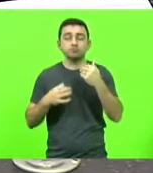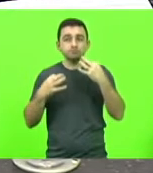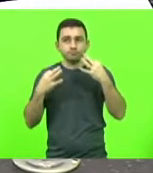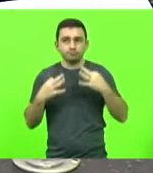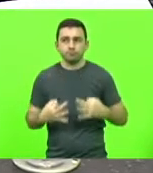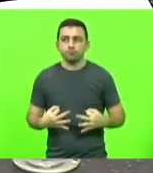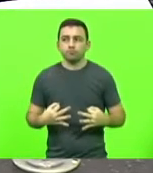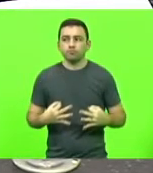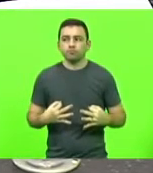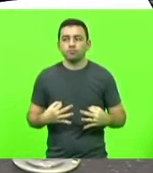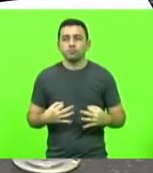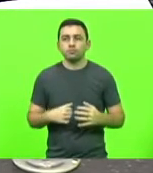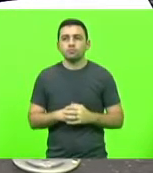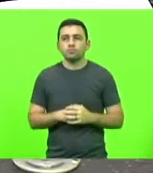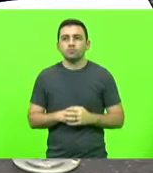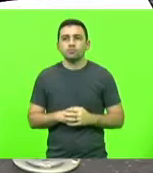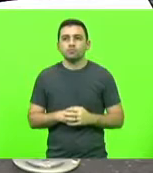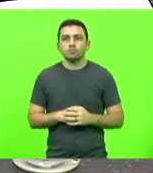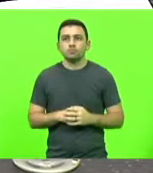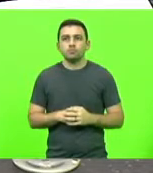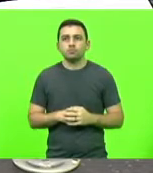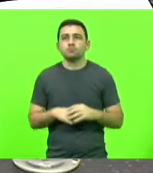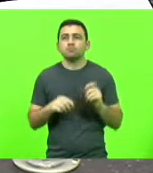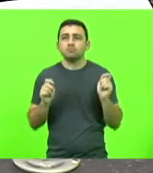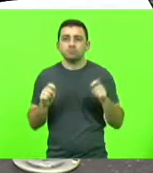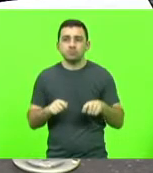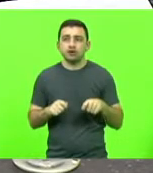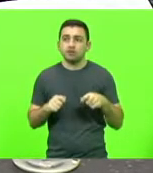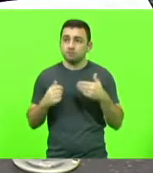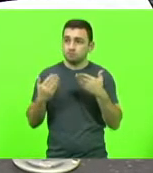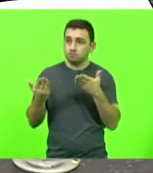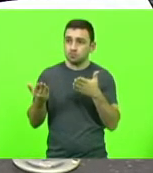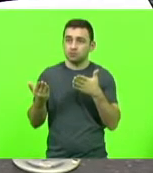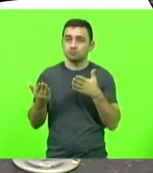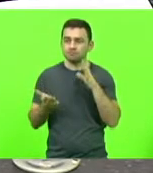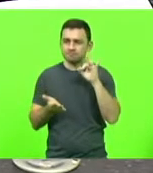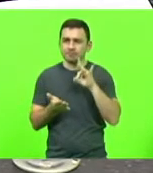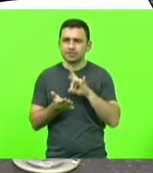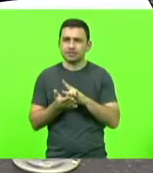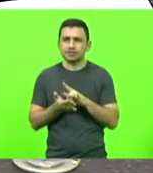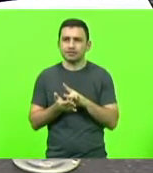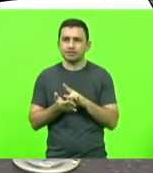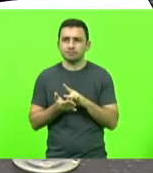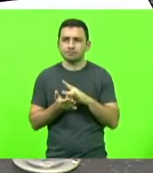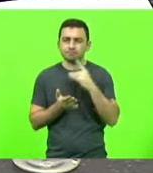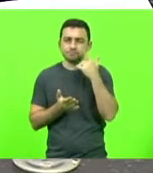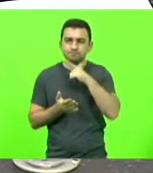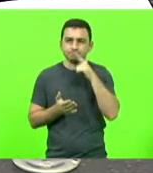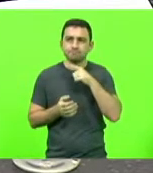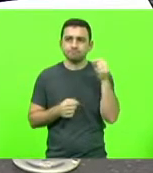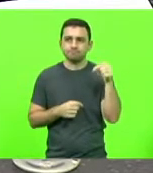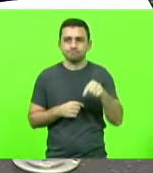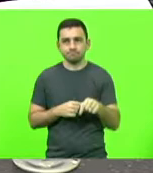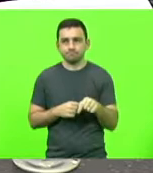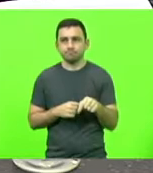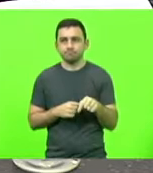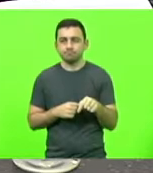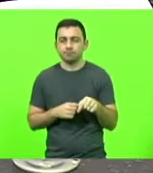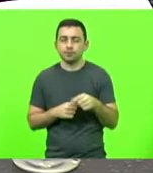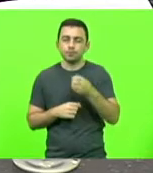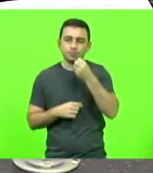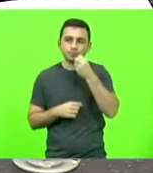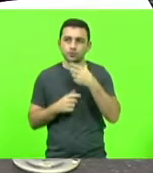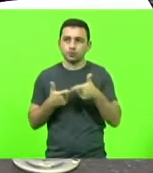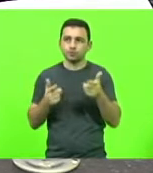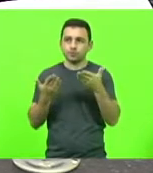faz com que V. Exª mereça realmente estar aqui. Boa sorte, deputado.